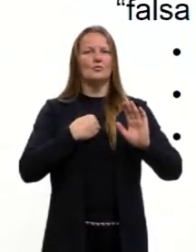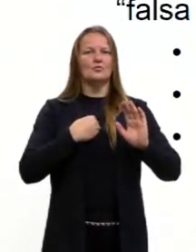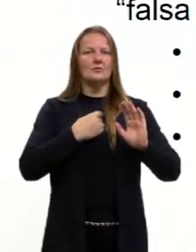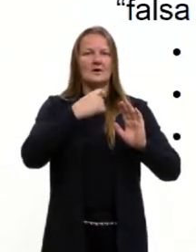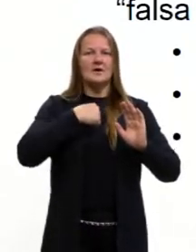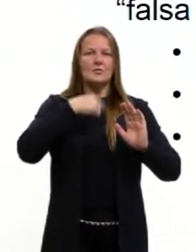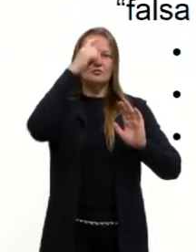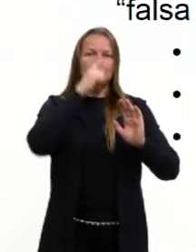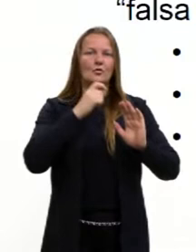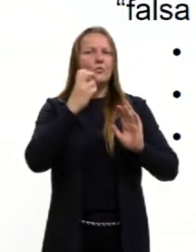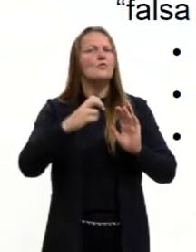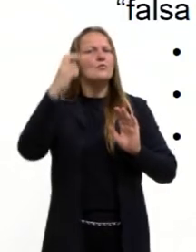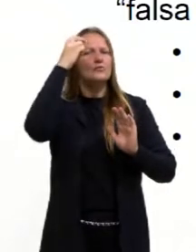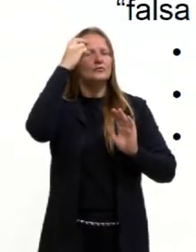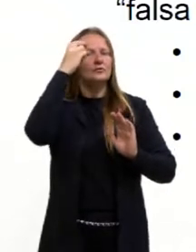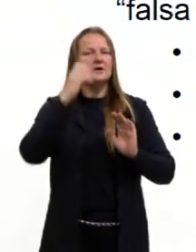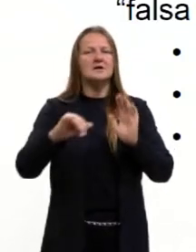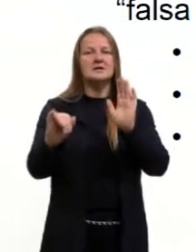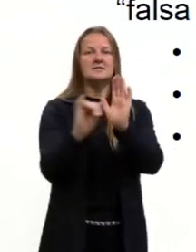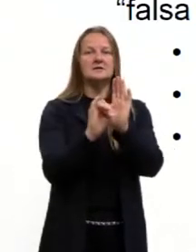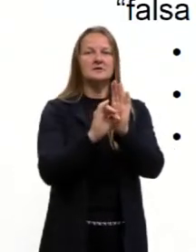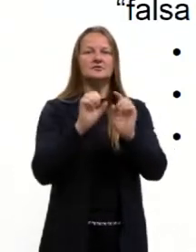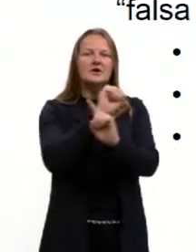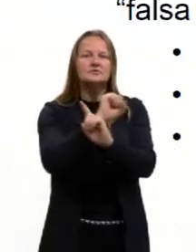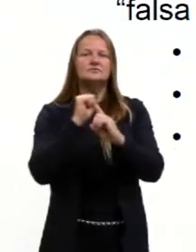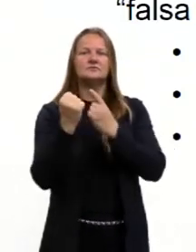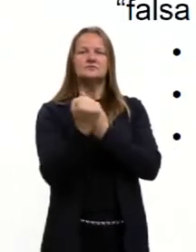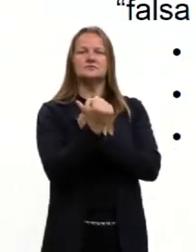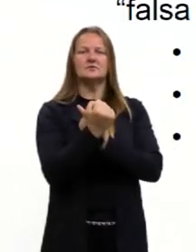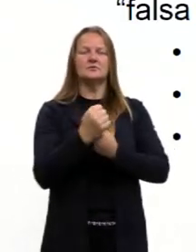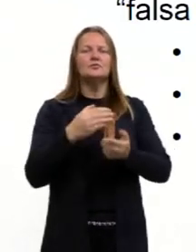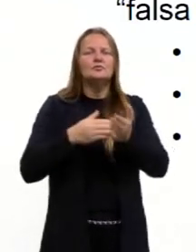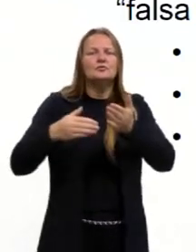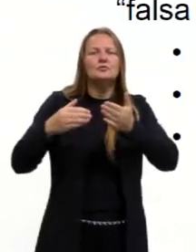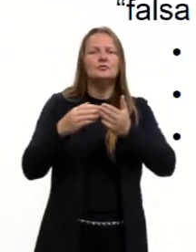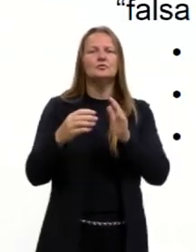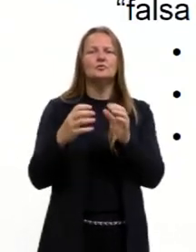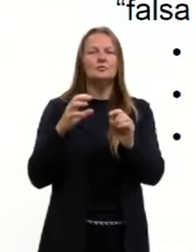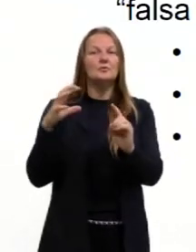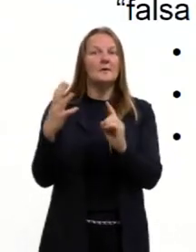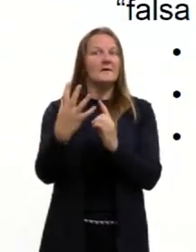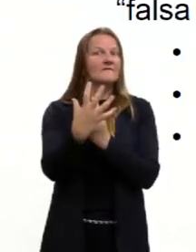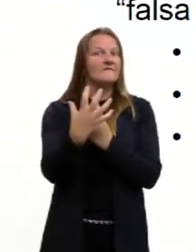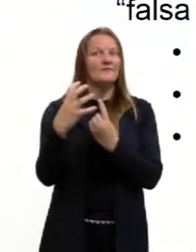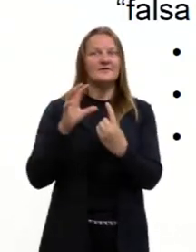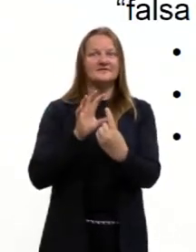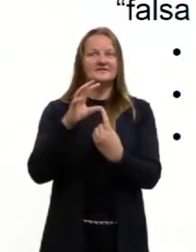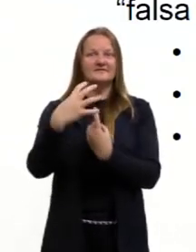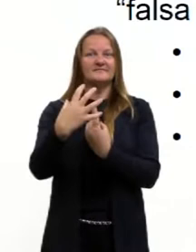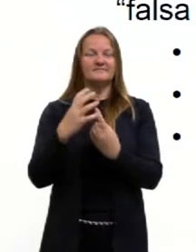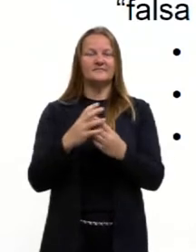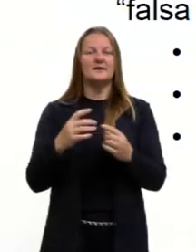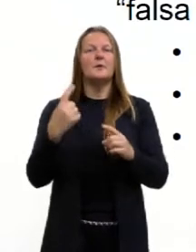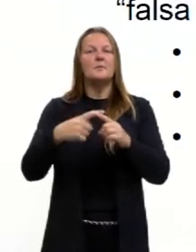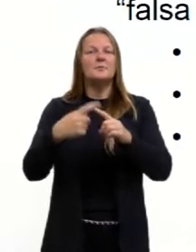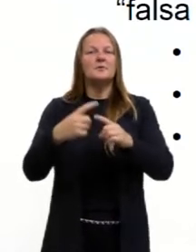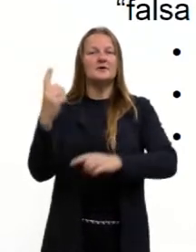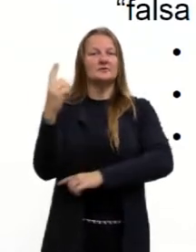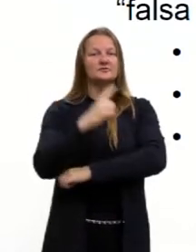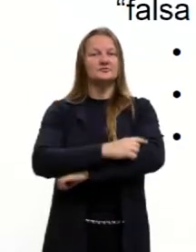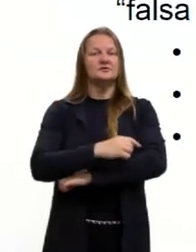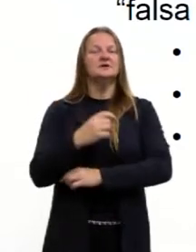questão cultural, ser uma questão social, e tudo o que isso implica. E esse dia, ele só existe